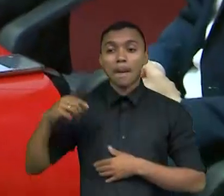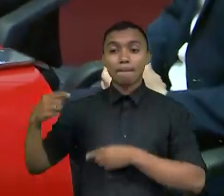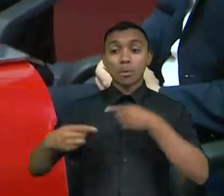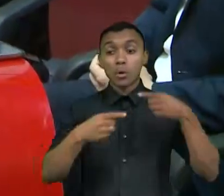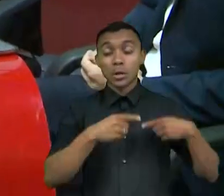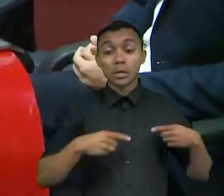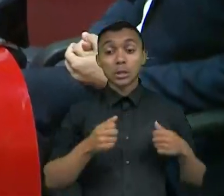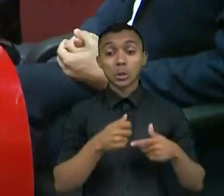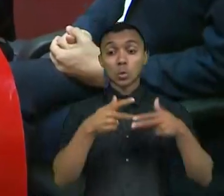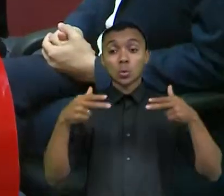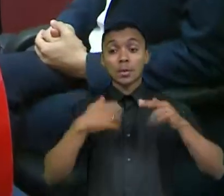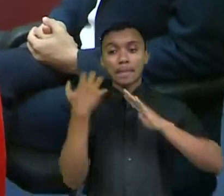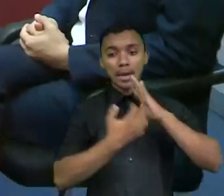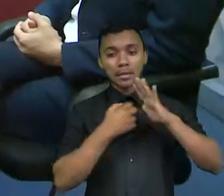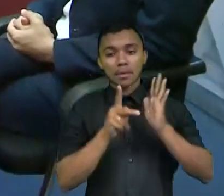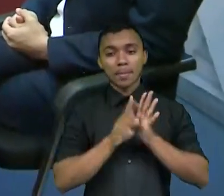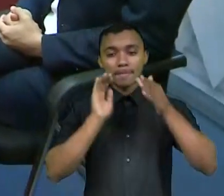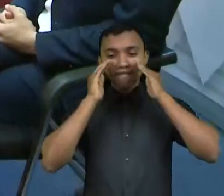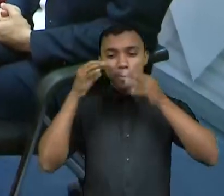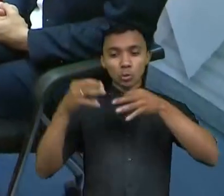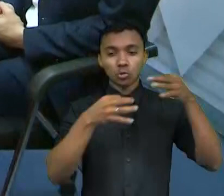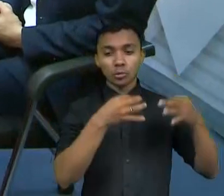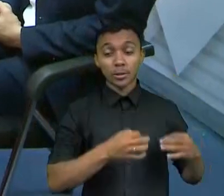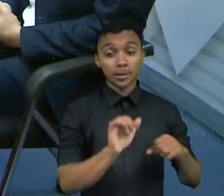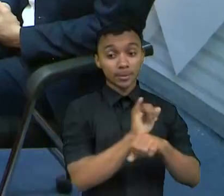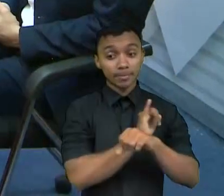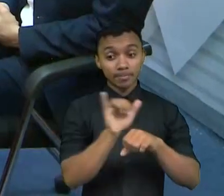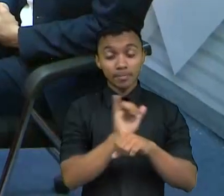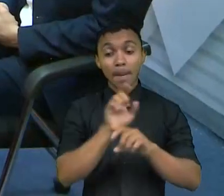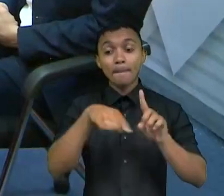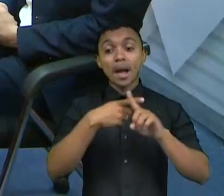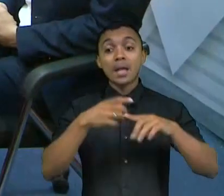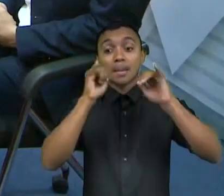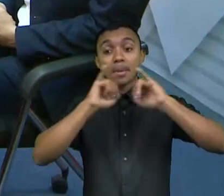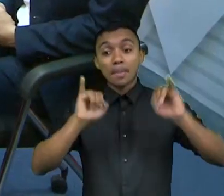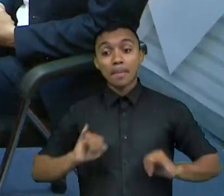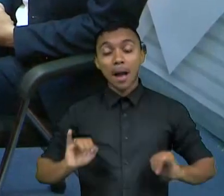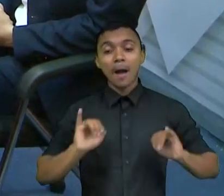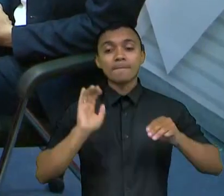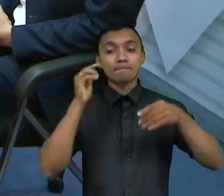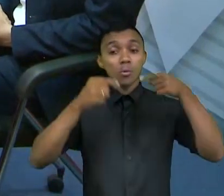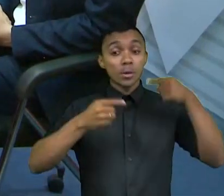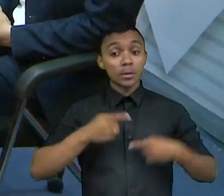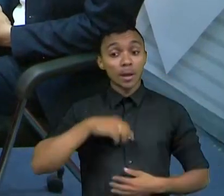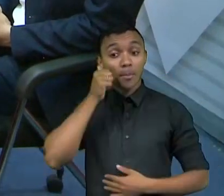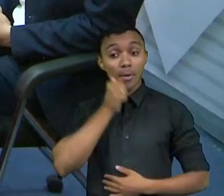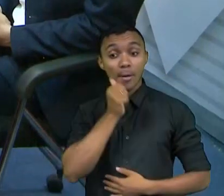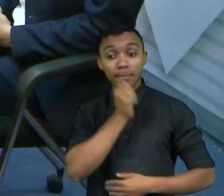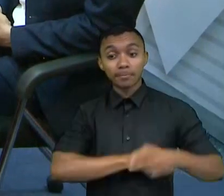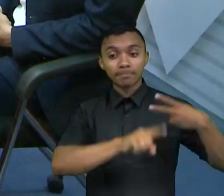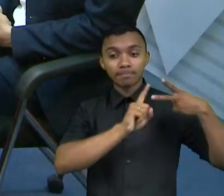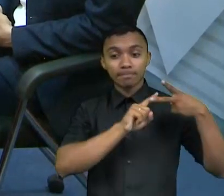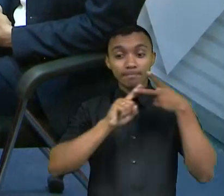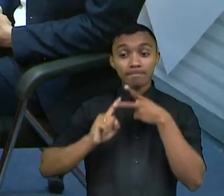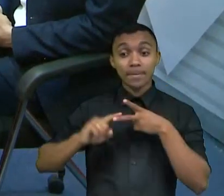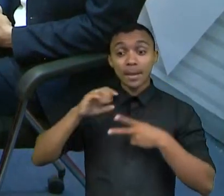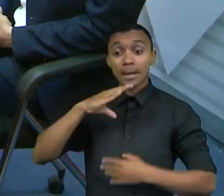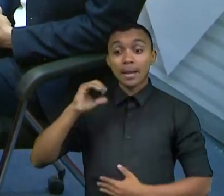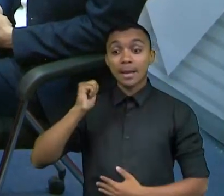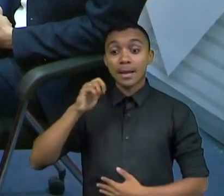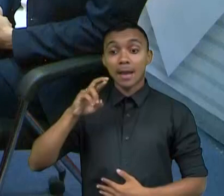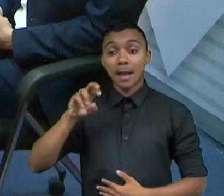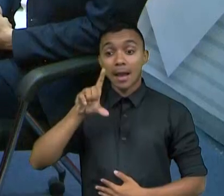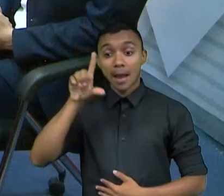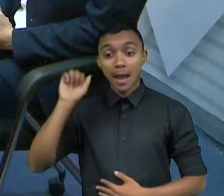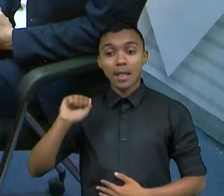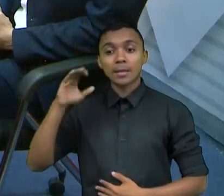Coisas, empresa de consultoria estratégica e informação política para mulheres. Conosco também, Carla Michele Quaresma,